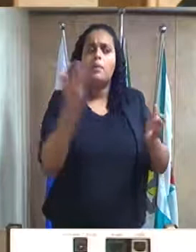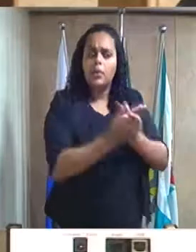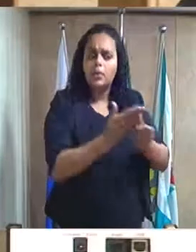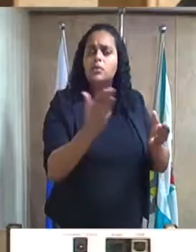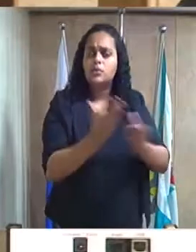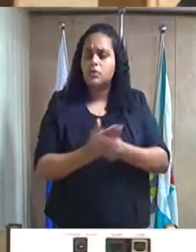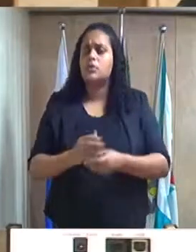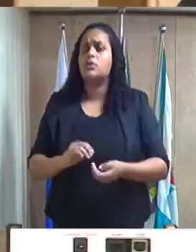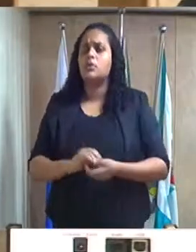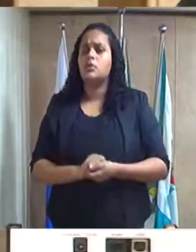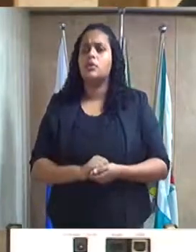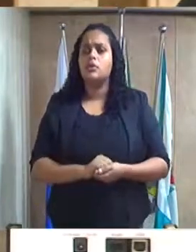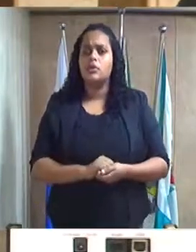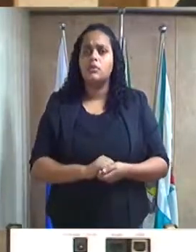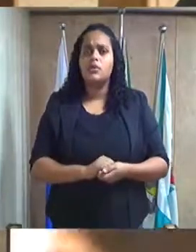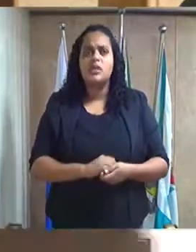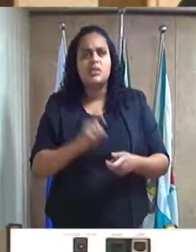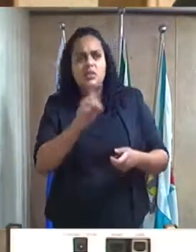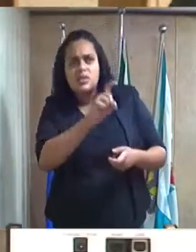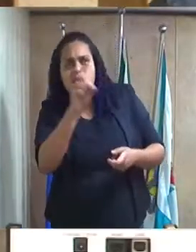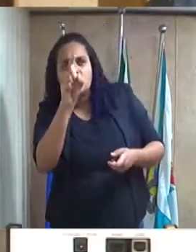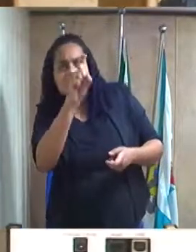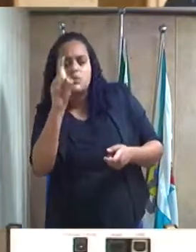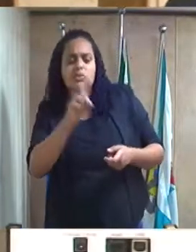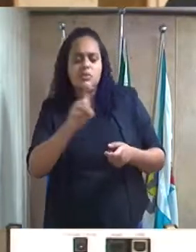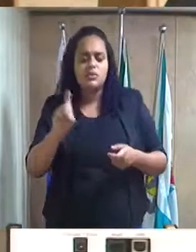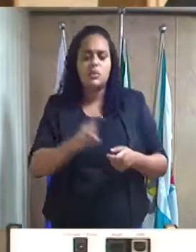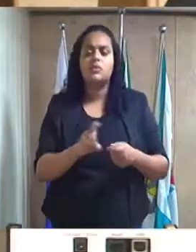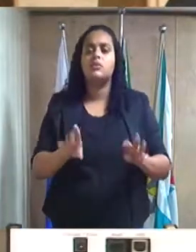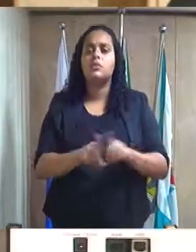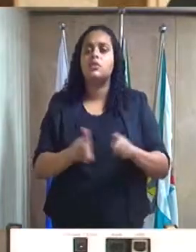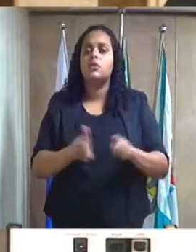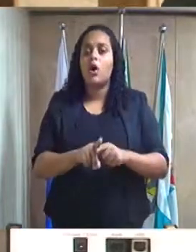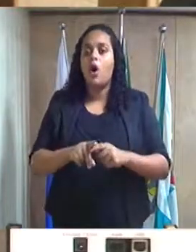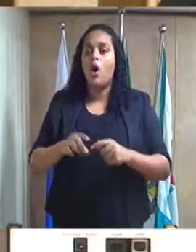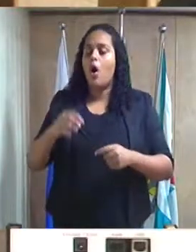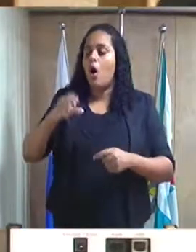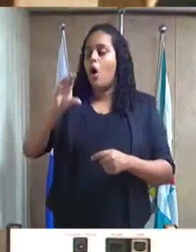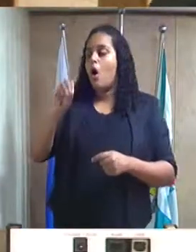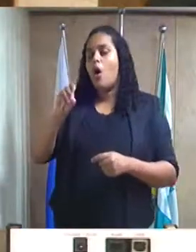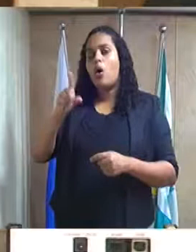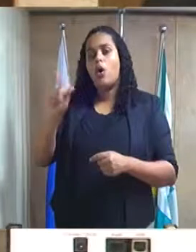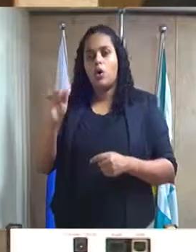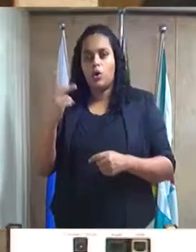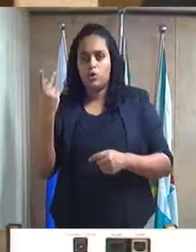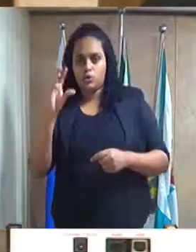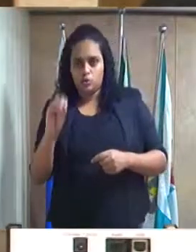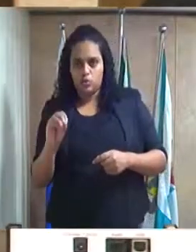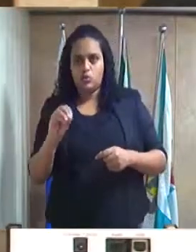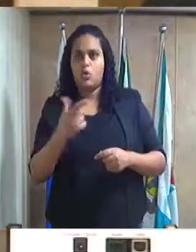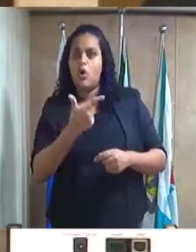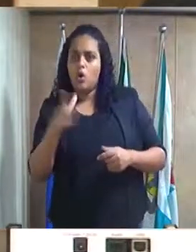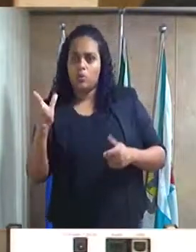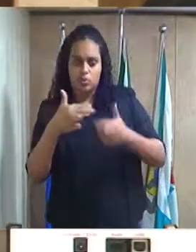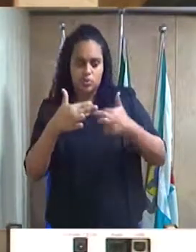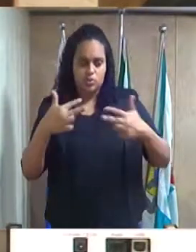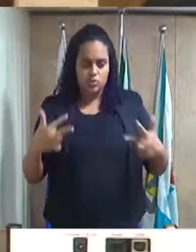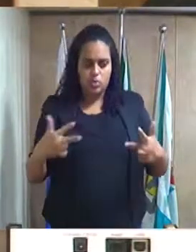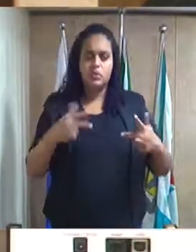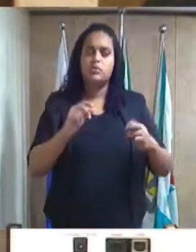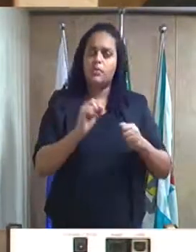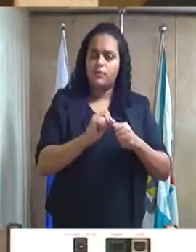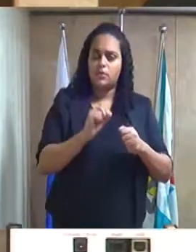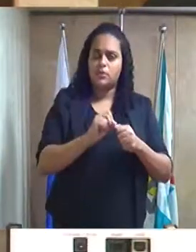inseticidas, raticidas e óleo mineral, bem como dos demais materiais empregados para evitar